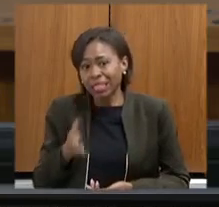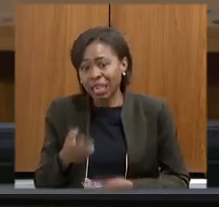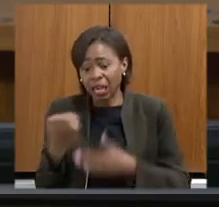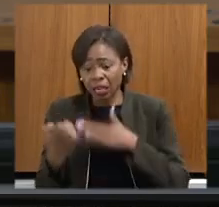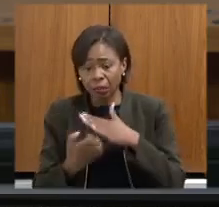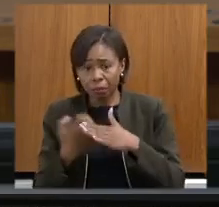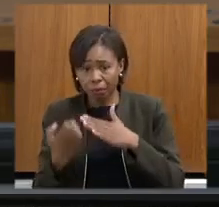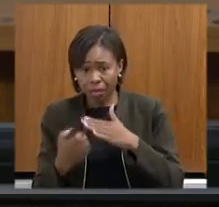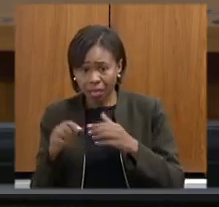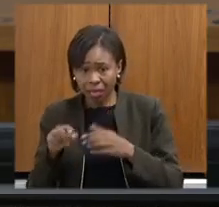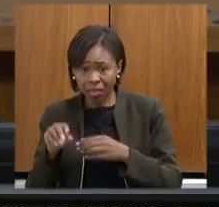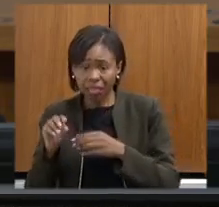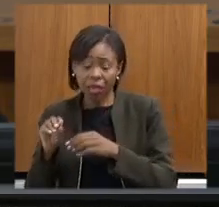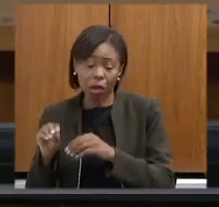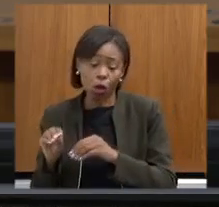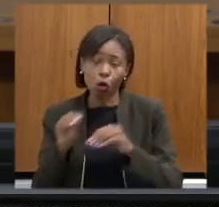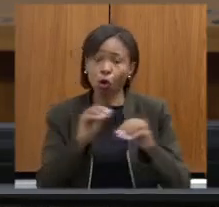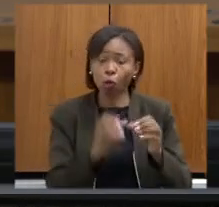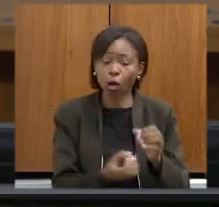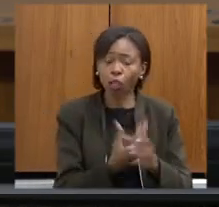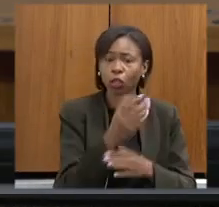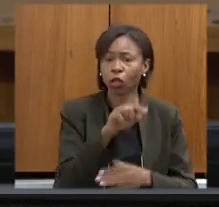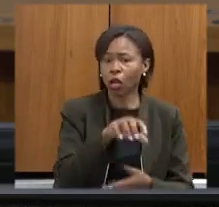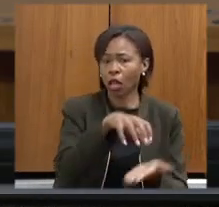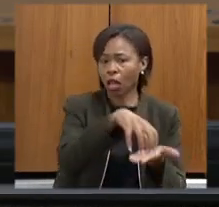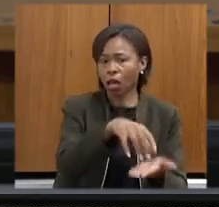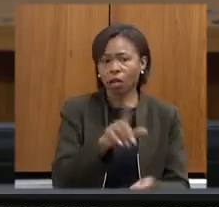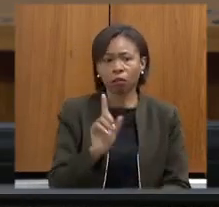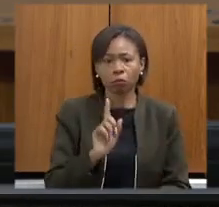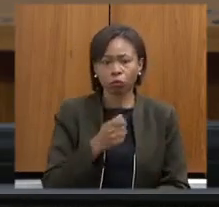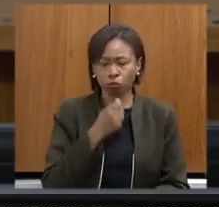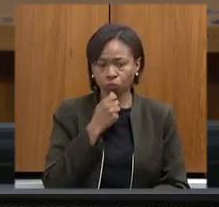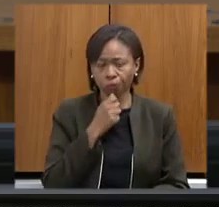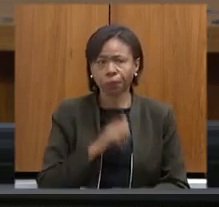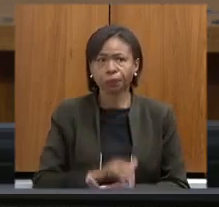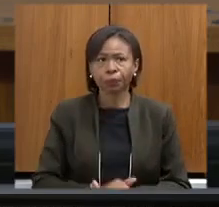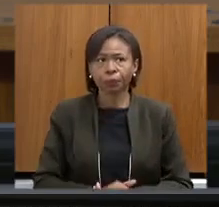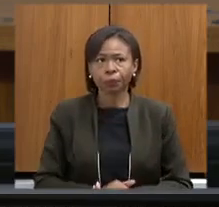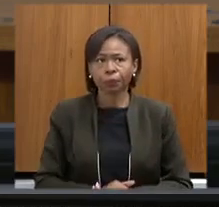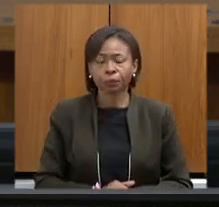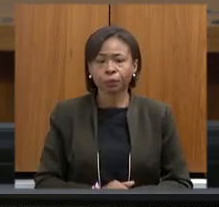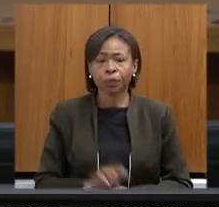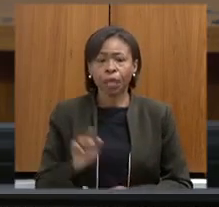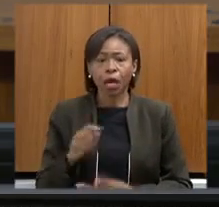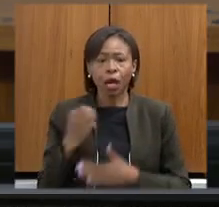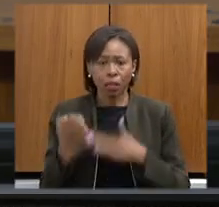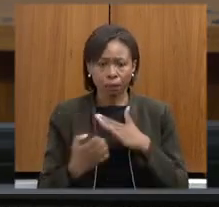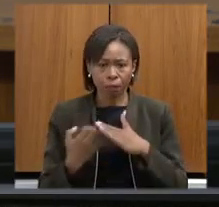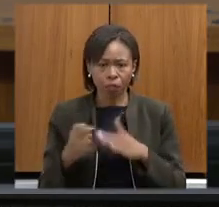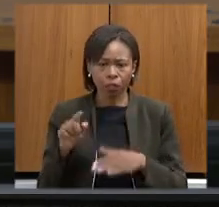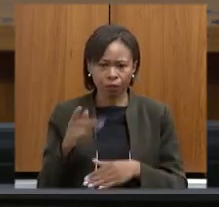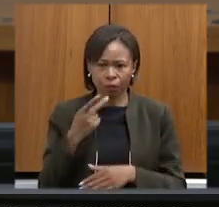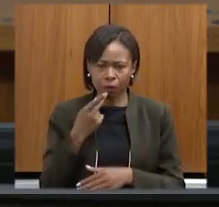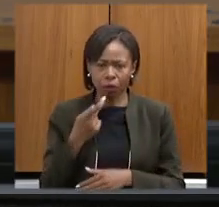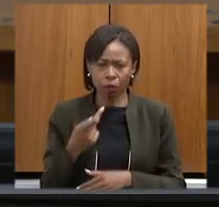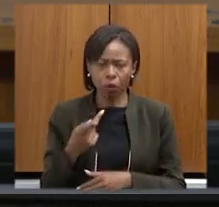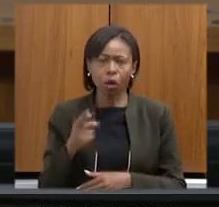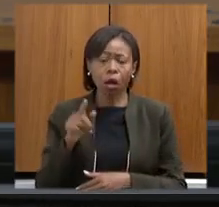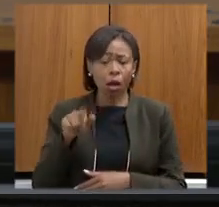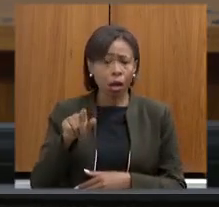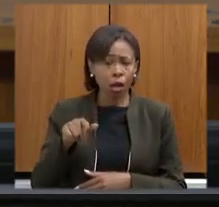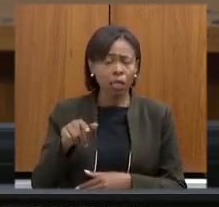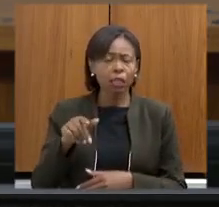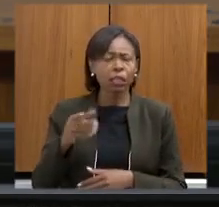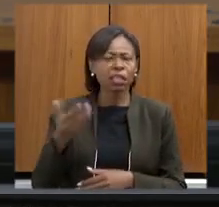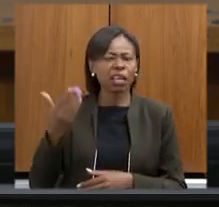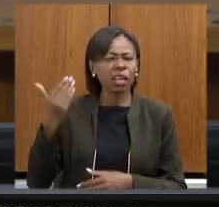nesse momento sobre a empresa mencionada uma empresa que opera desde o